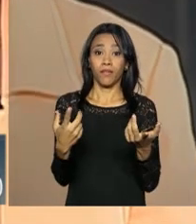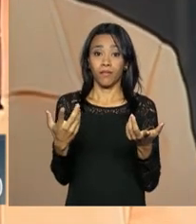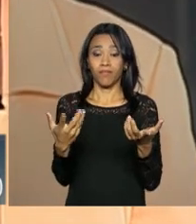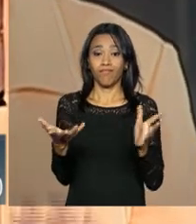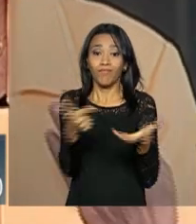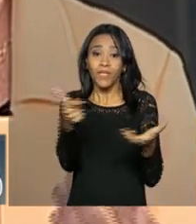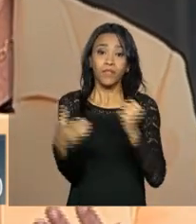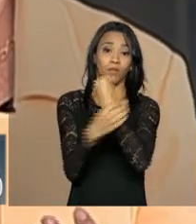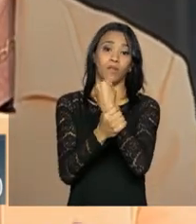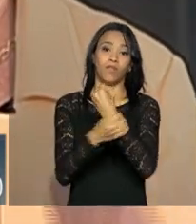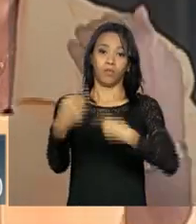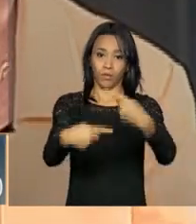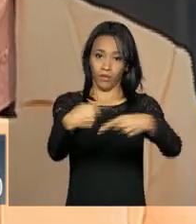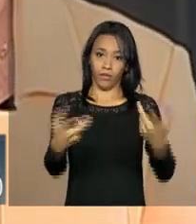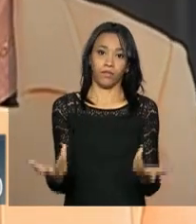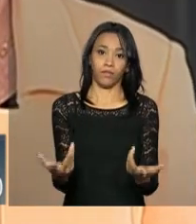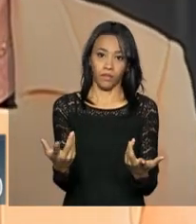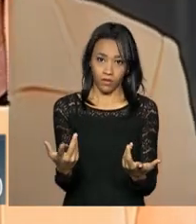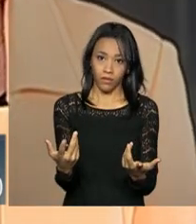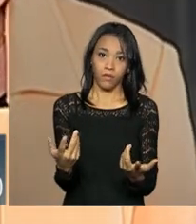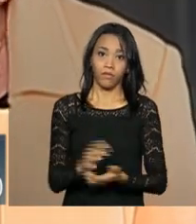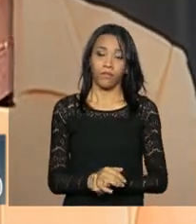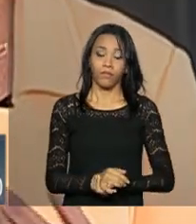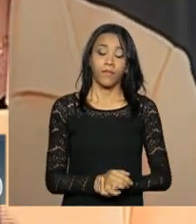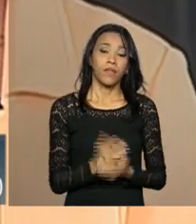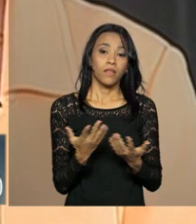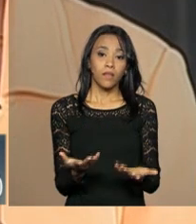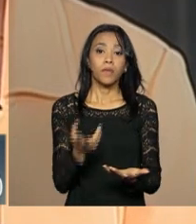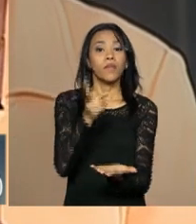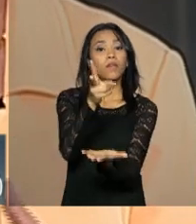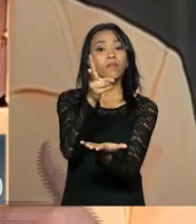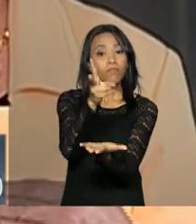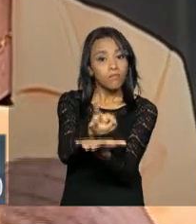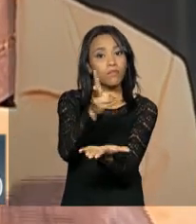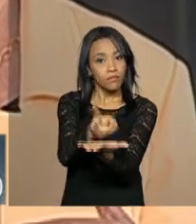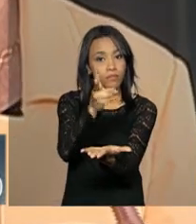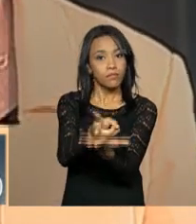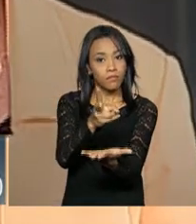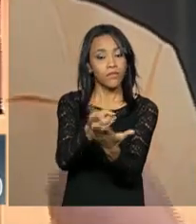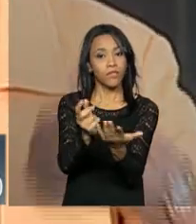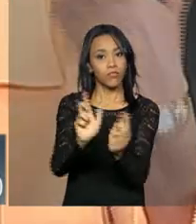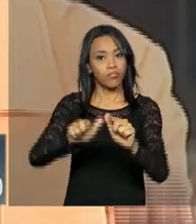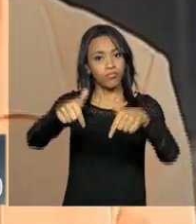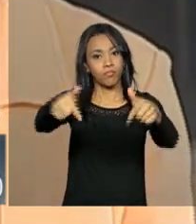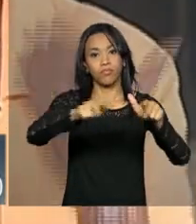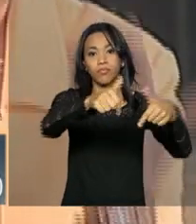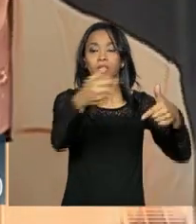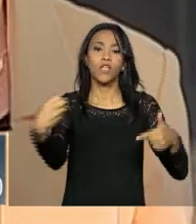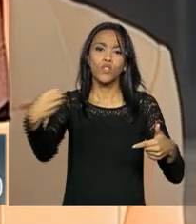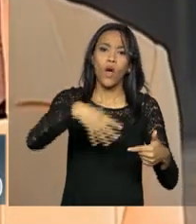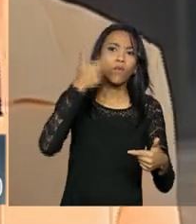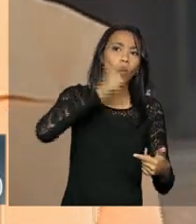a volta do crescimento com geração de emprego. E a manutenção e as novas conquistas,